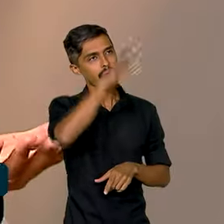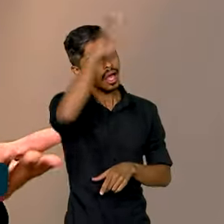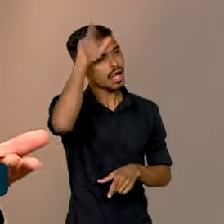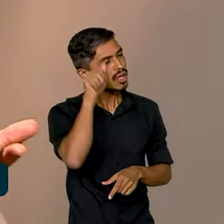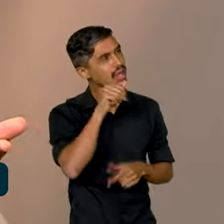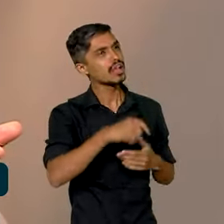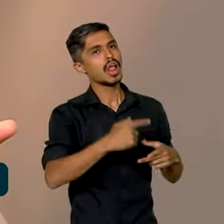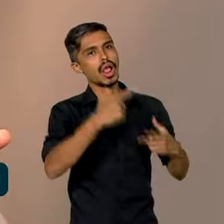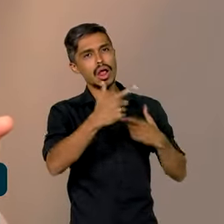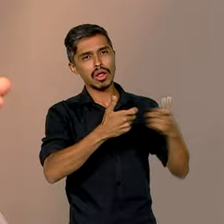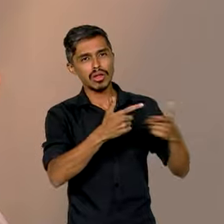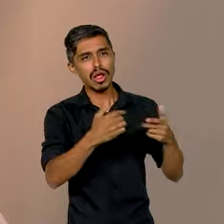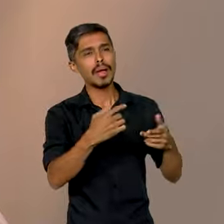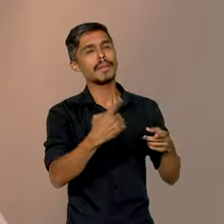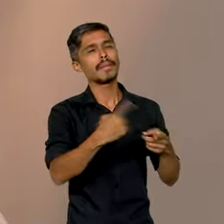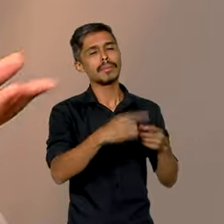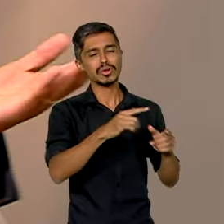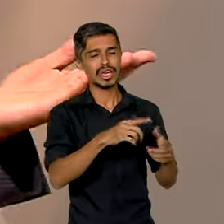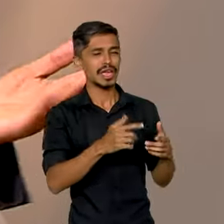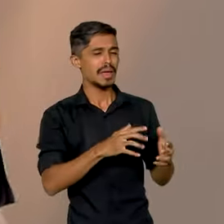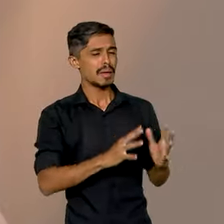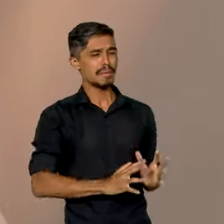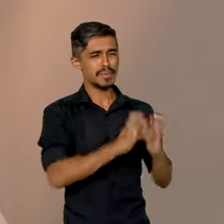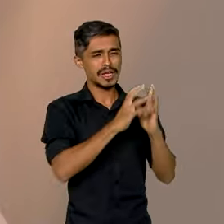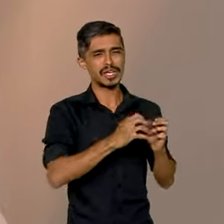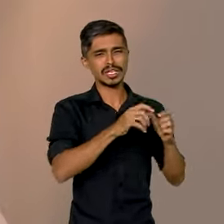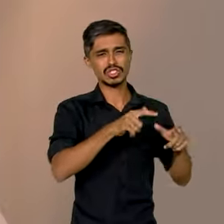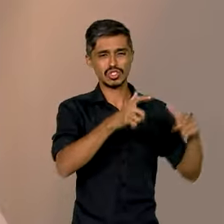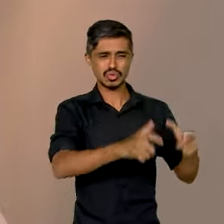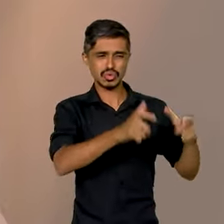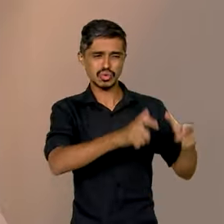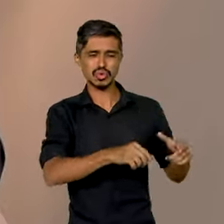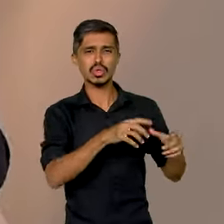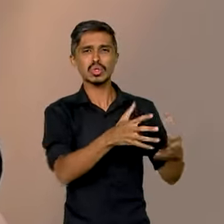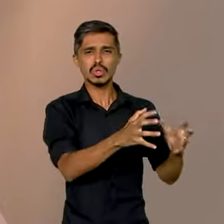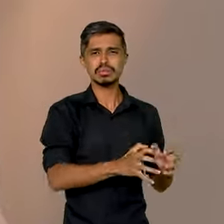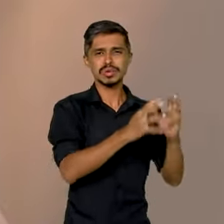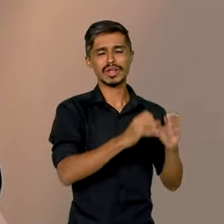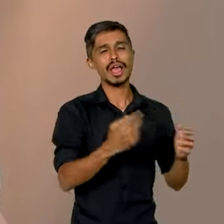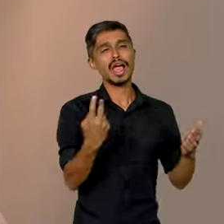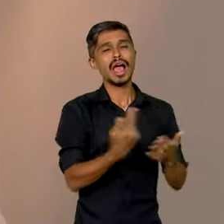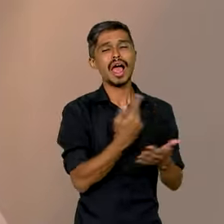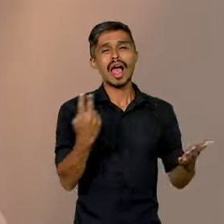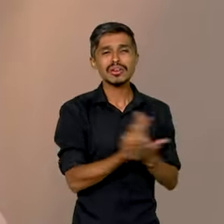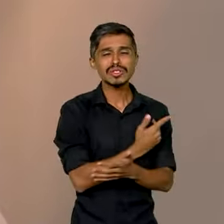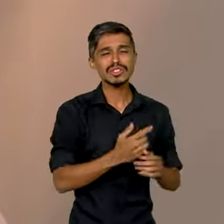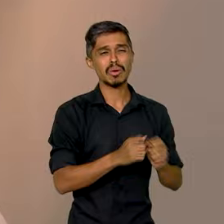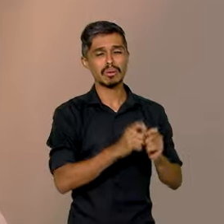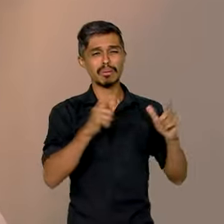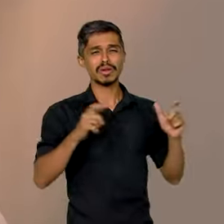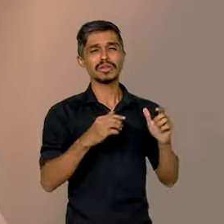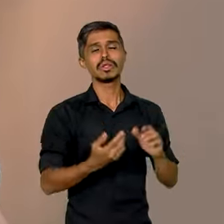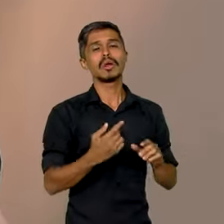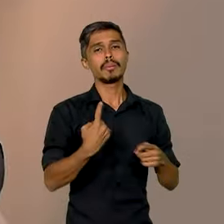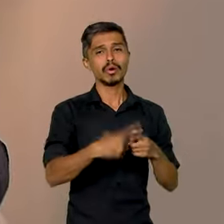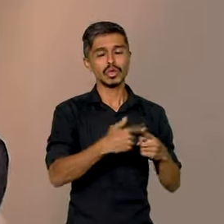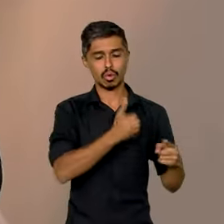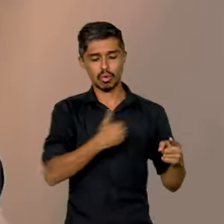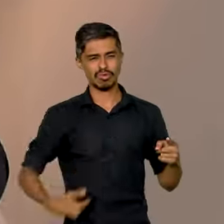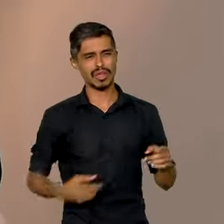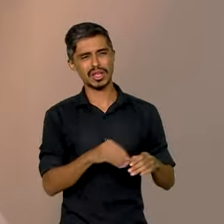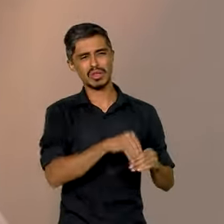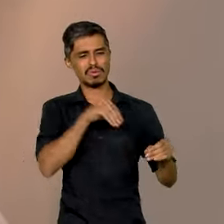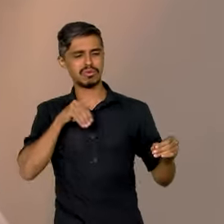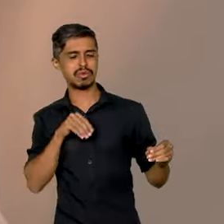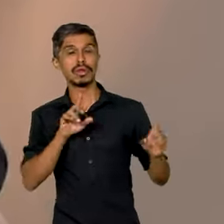são os conflitos fundiários, que infelizmente cresceram muito na última gestão, em razão da ausência do Estado. O Estado voltou,